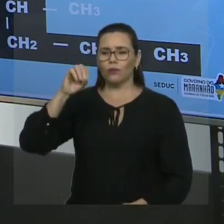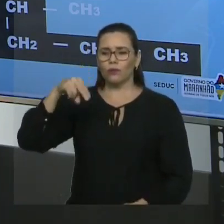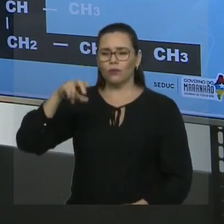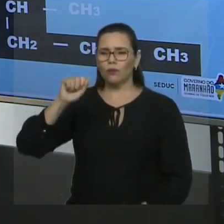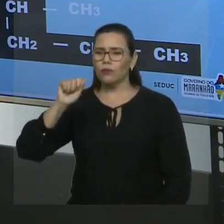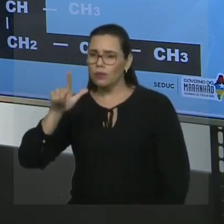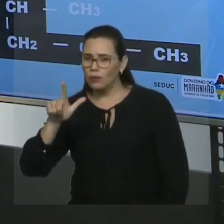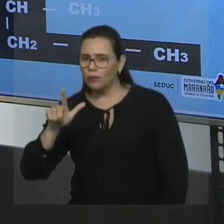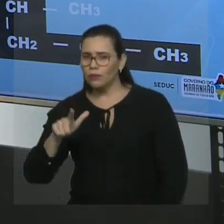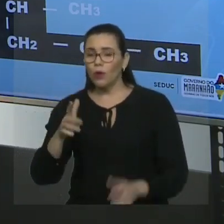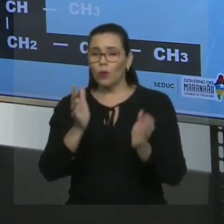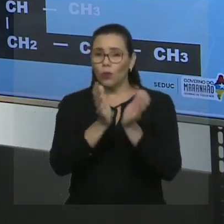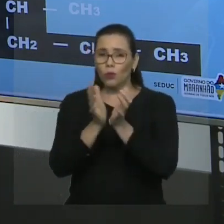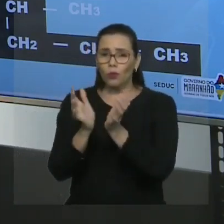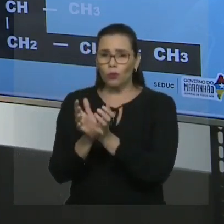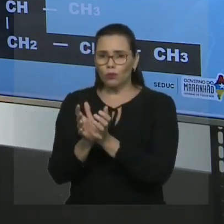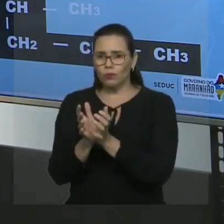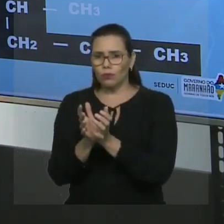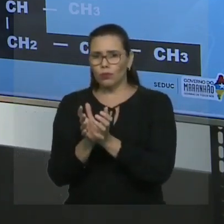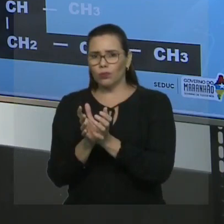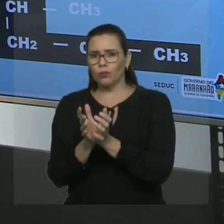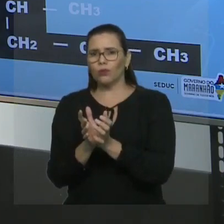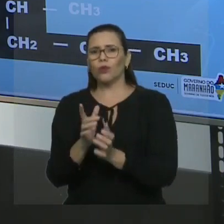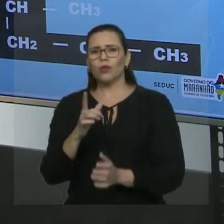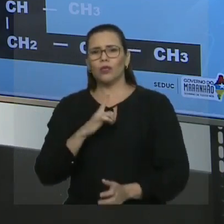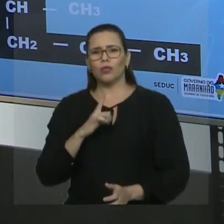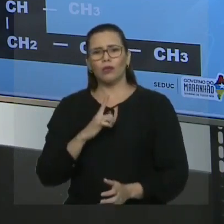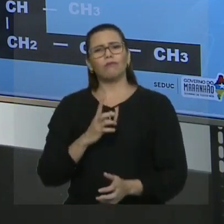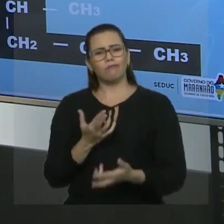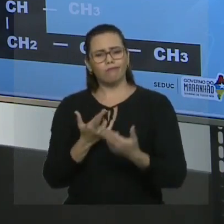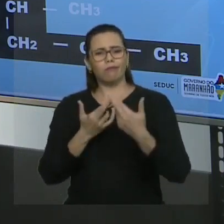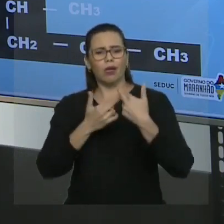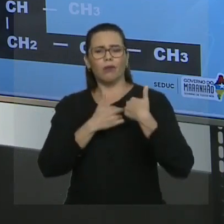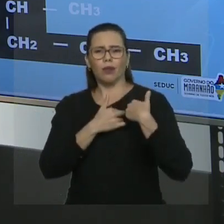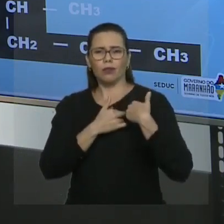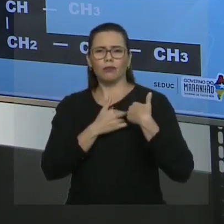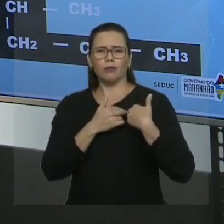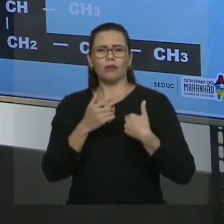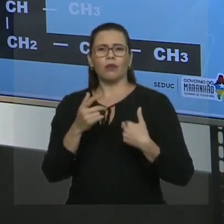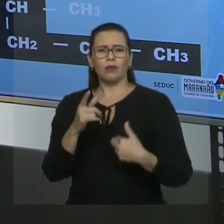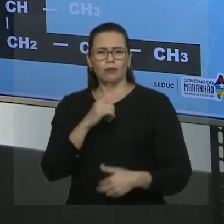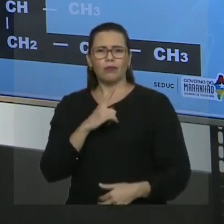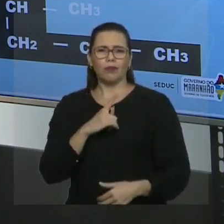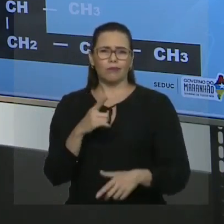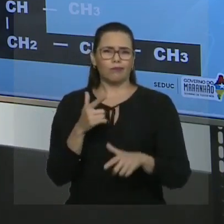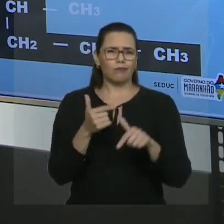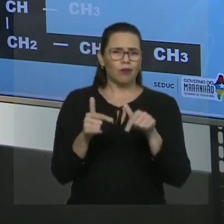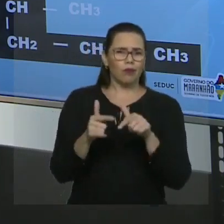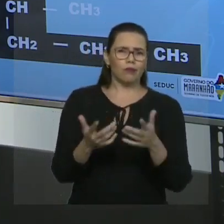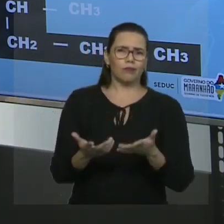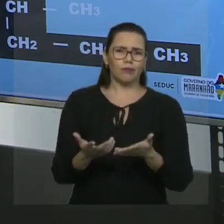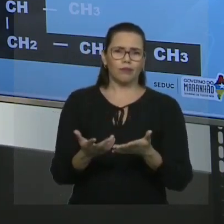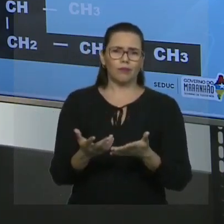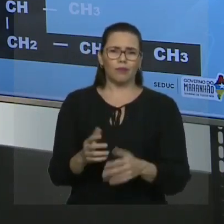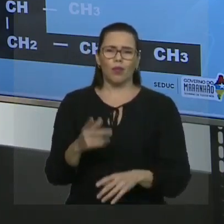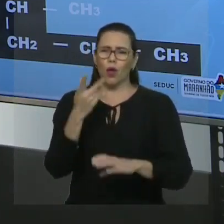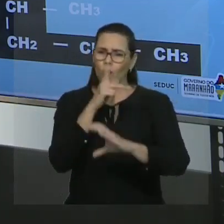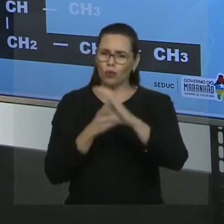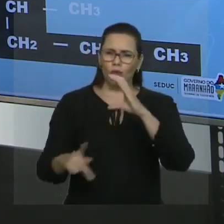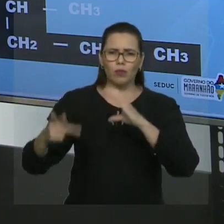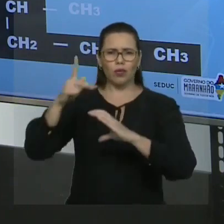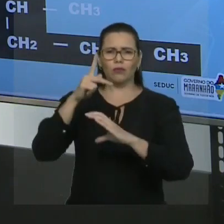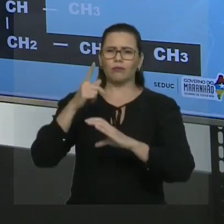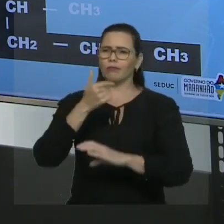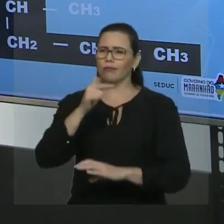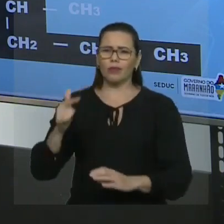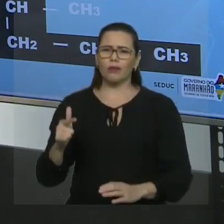grupo funcional é um grupo de átomos que identifica uma função. Hidrocarboneto não tem grupo funcional. O que identifica o hidrocarboneto é somente a presença do